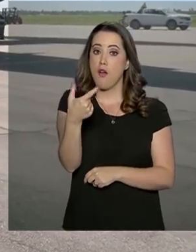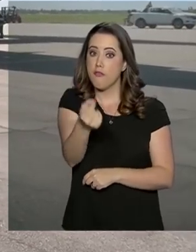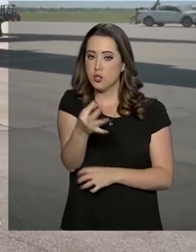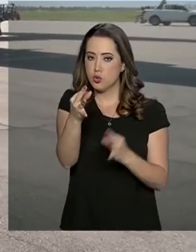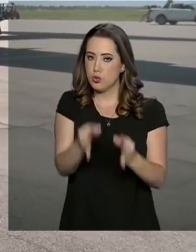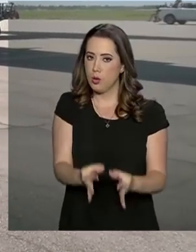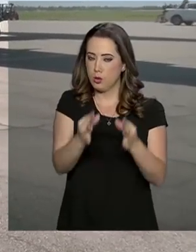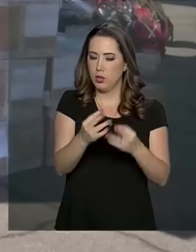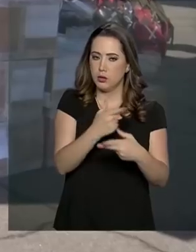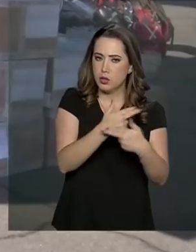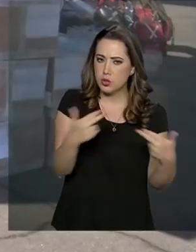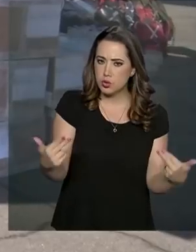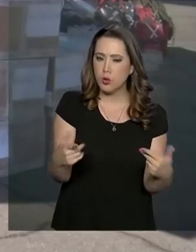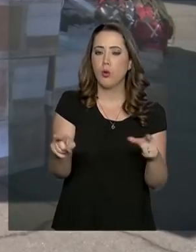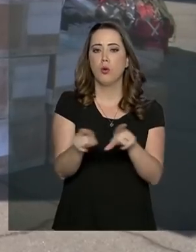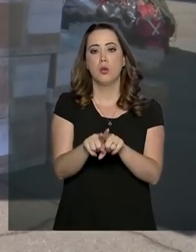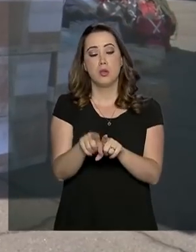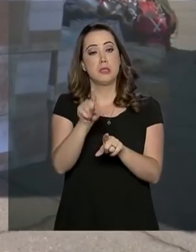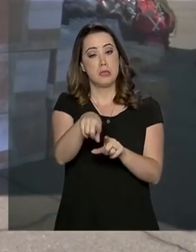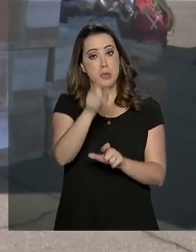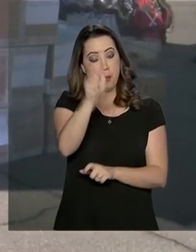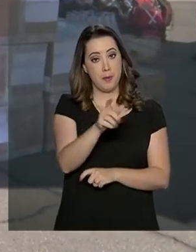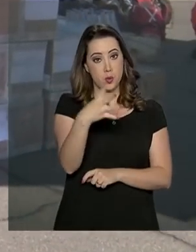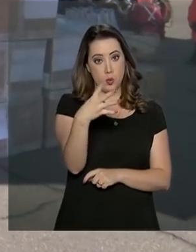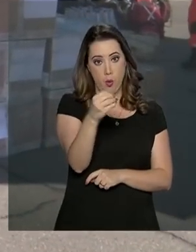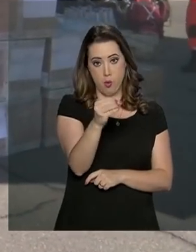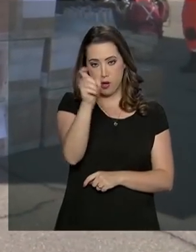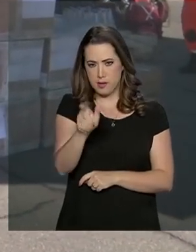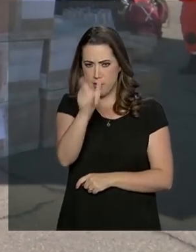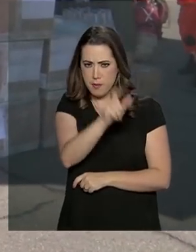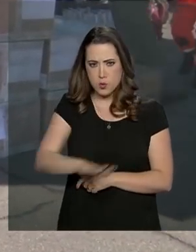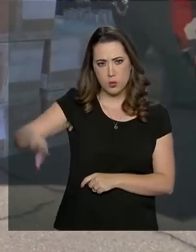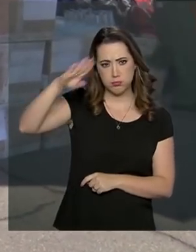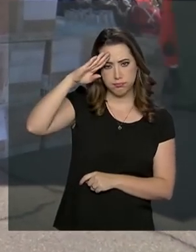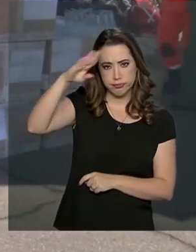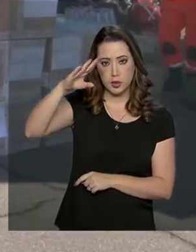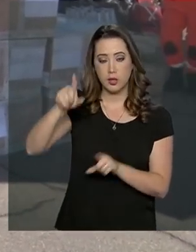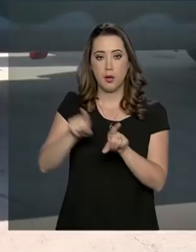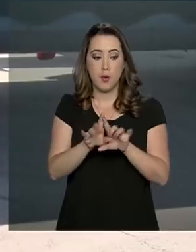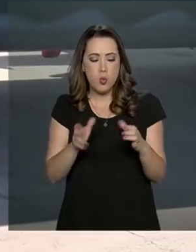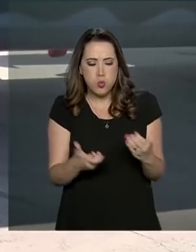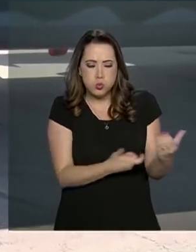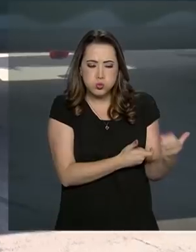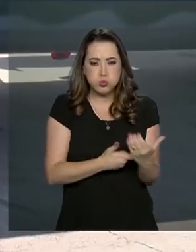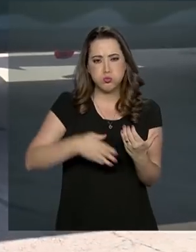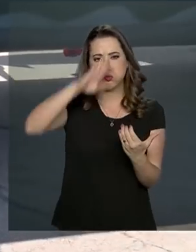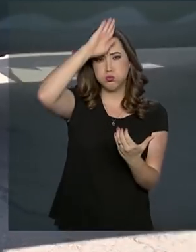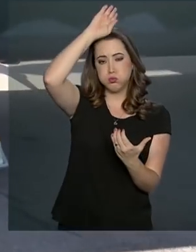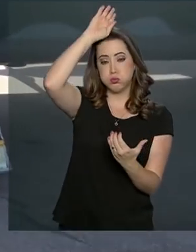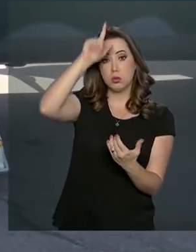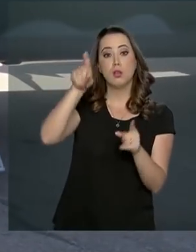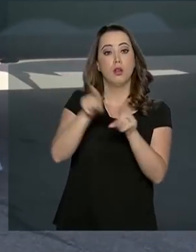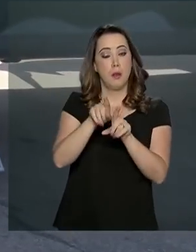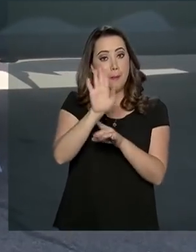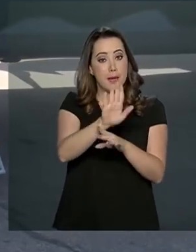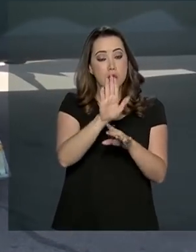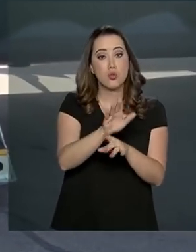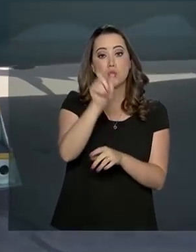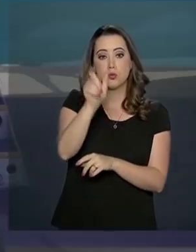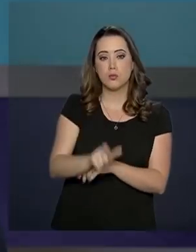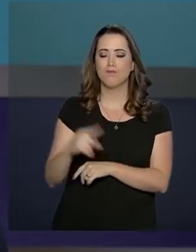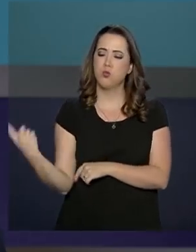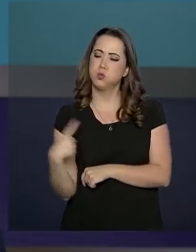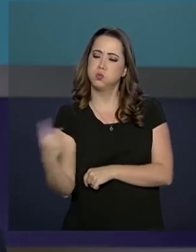equipamentos, além de 40 militares da Força Nacional e do Corpo de Bombeiros para ajudar as vítimas do ciclone